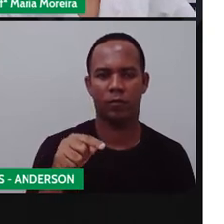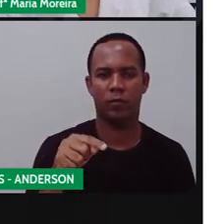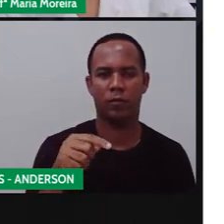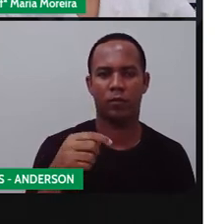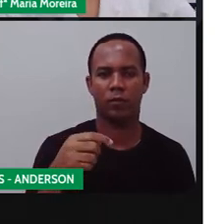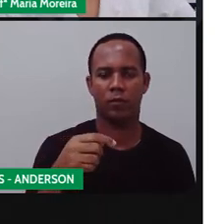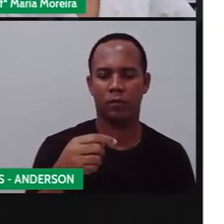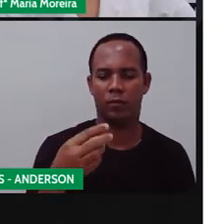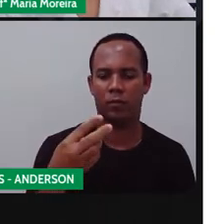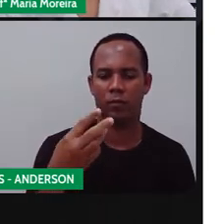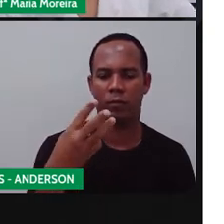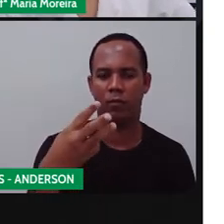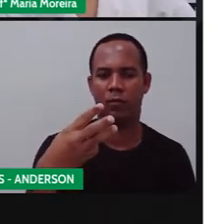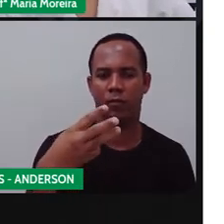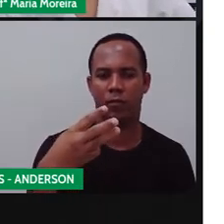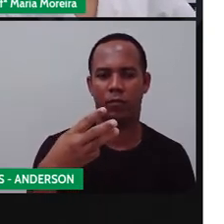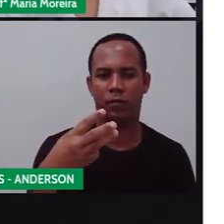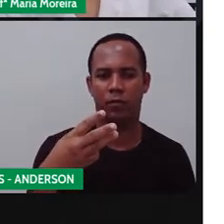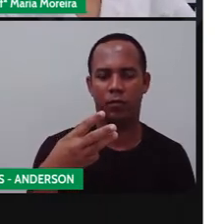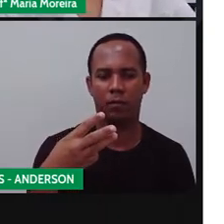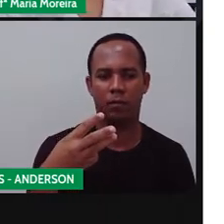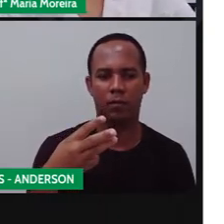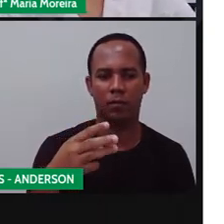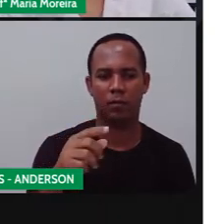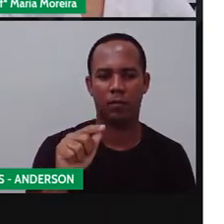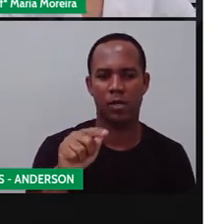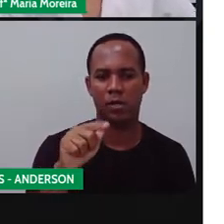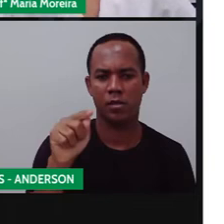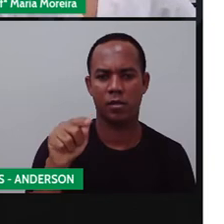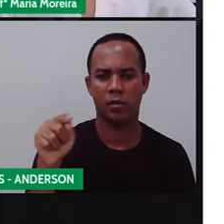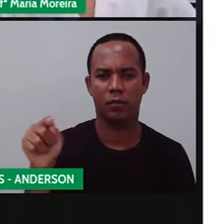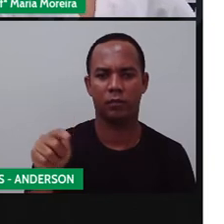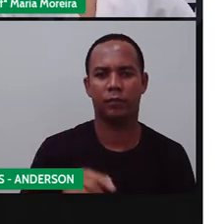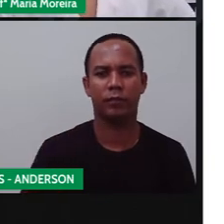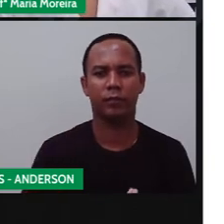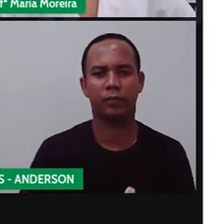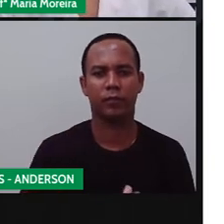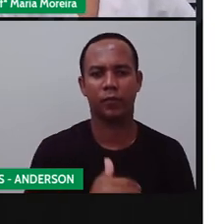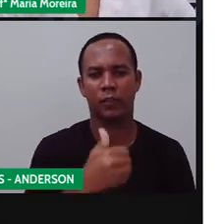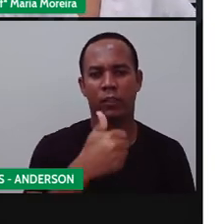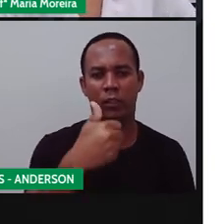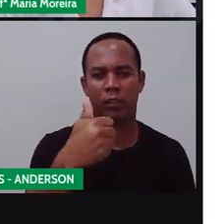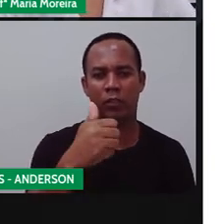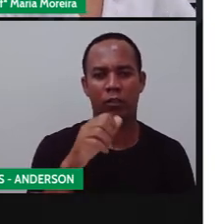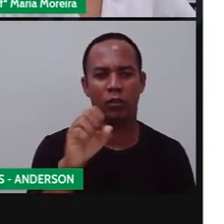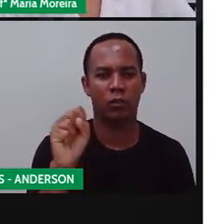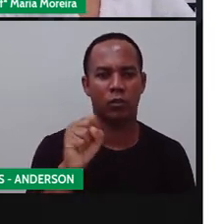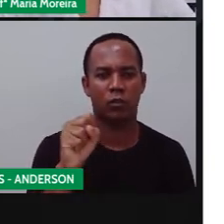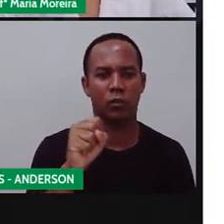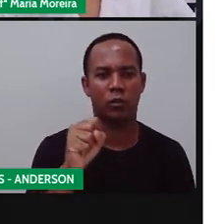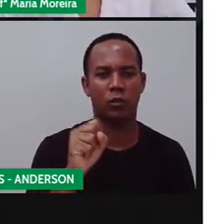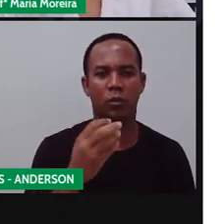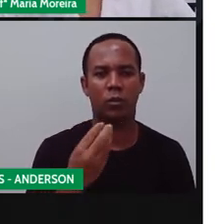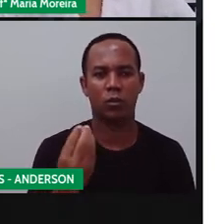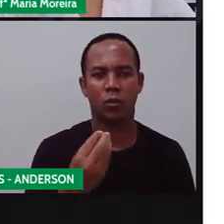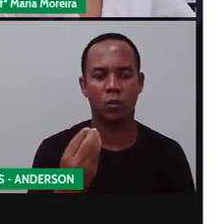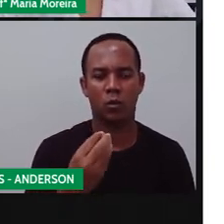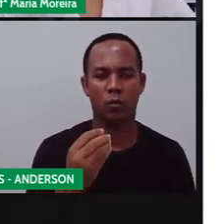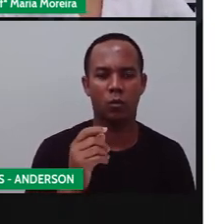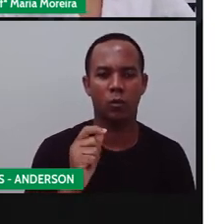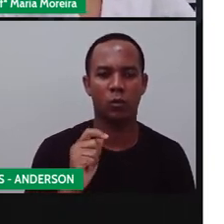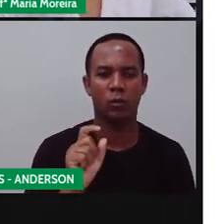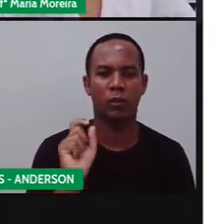10, mais quem? 3. Vamos pular aqui. 18, né? É o símbolo do 10,